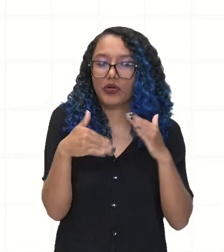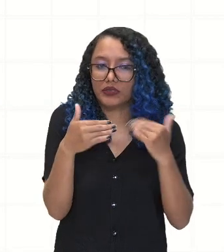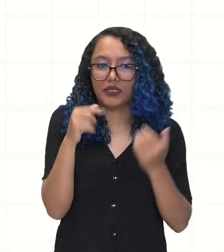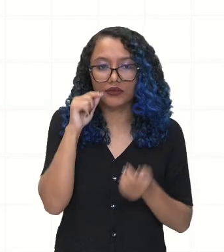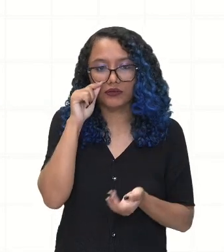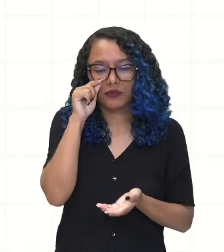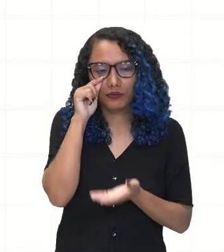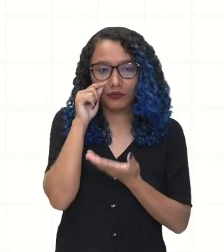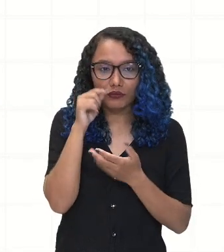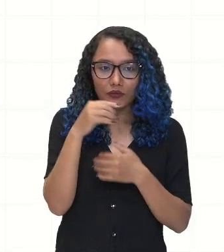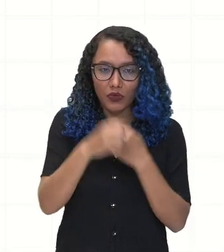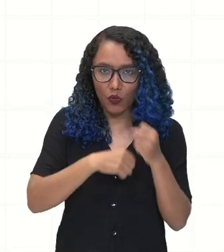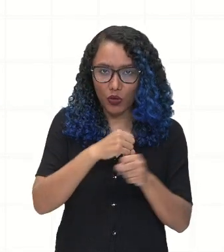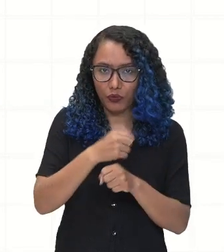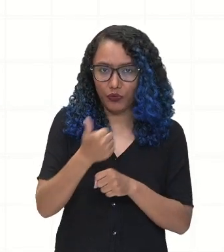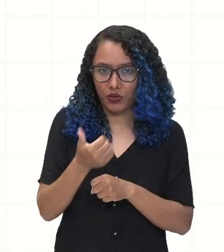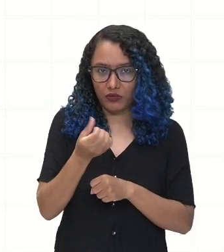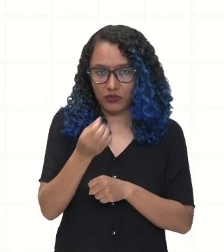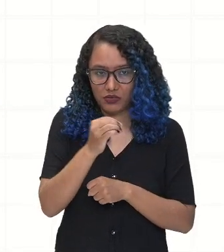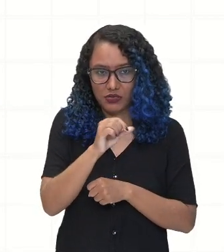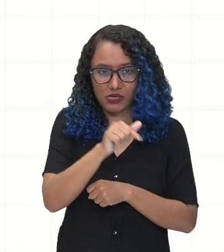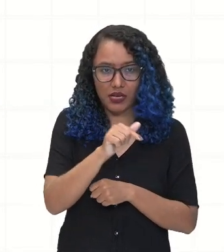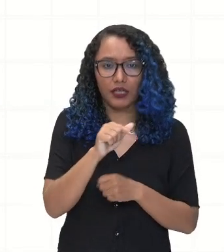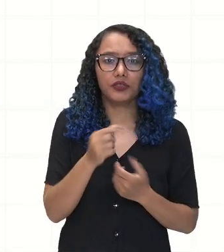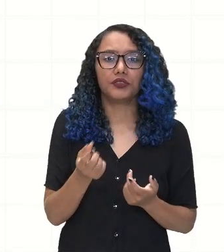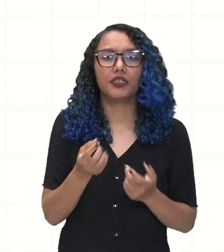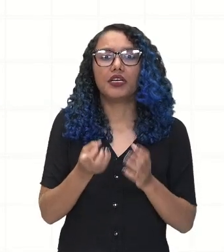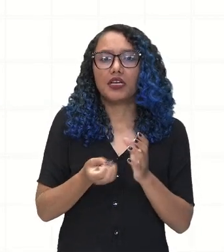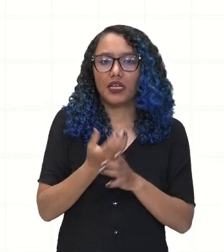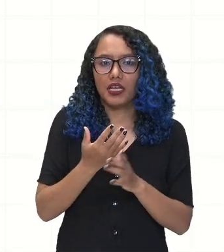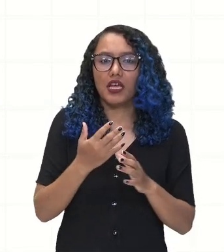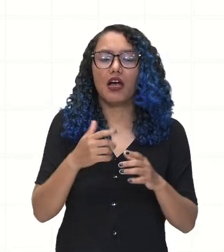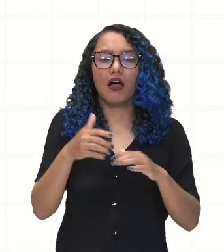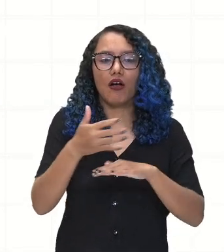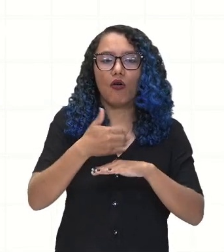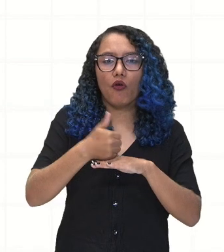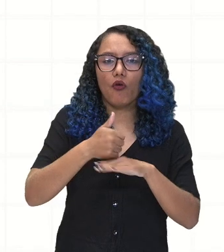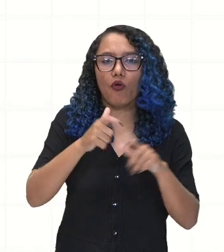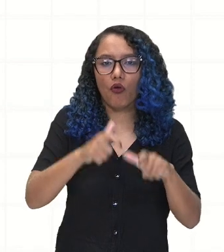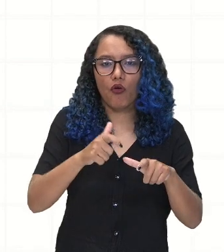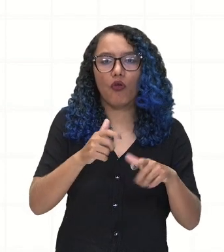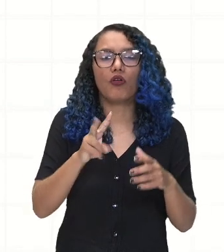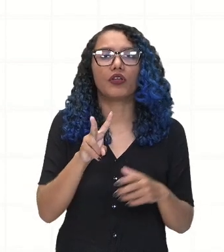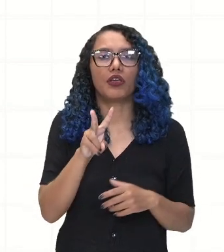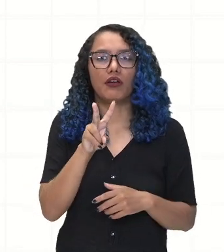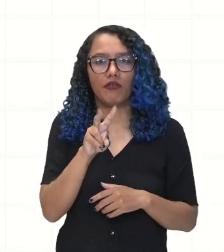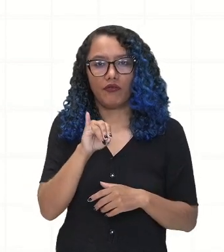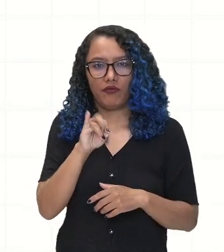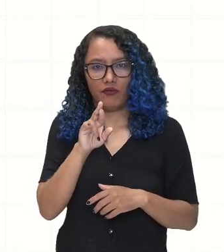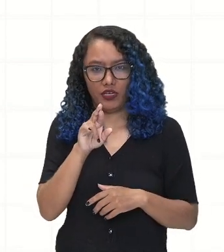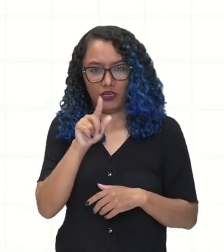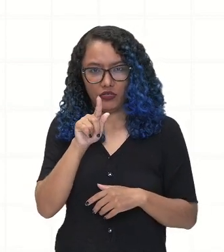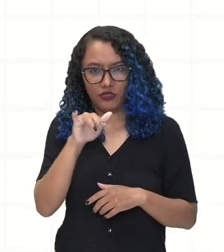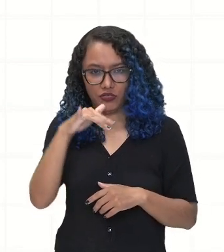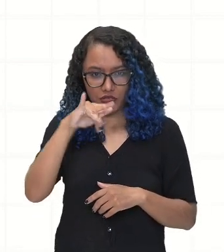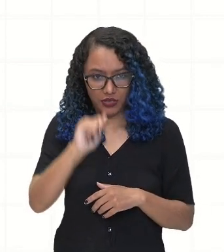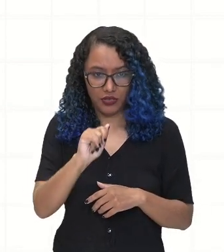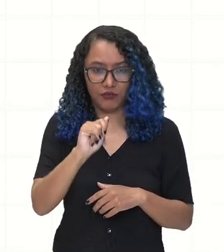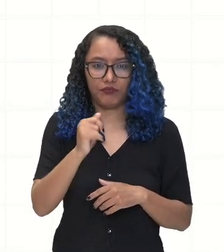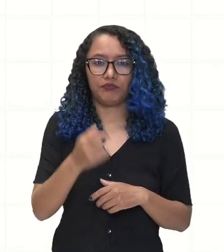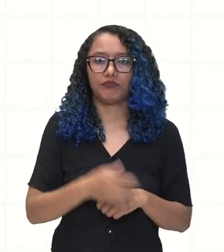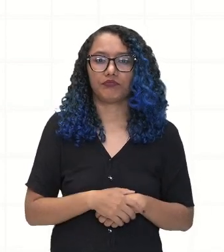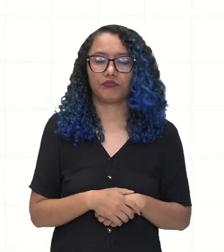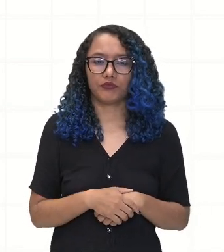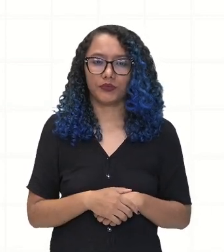Em 1607, temos a criação da colônia de Virgínia. O que vai favorecer a chegada dos